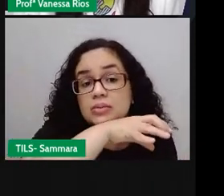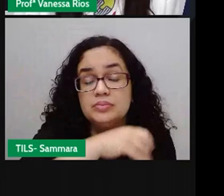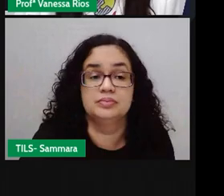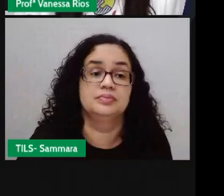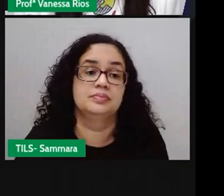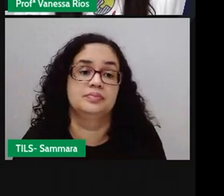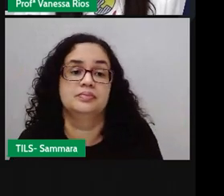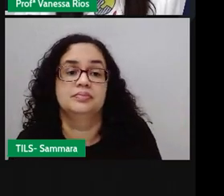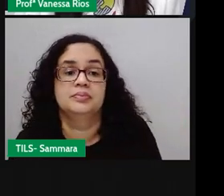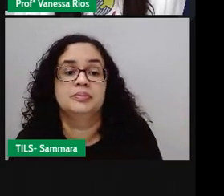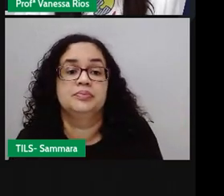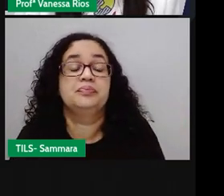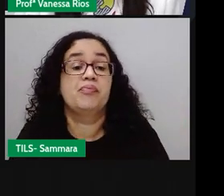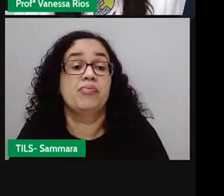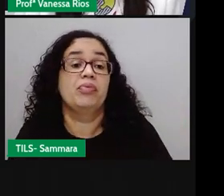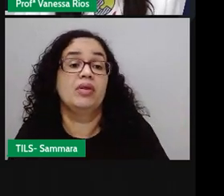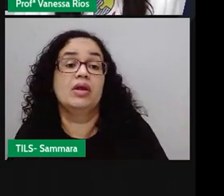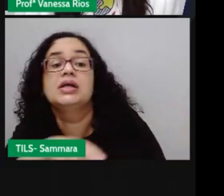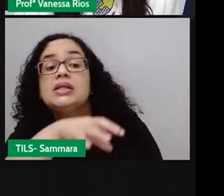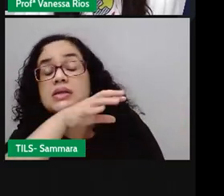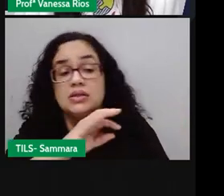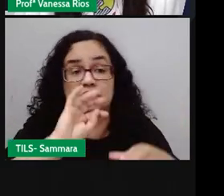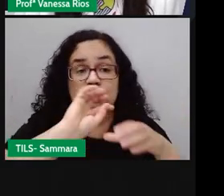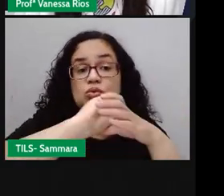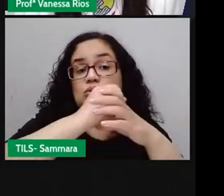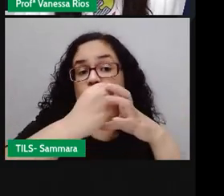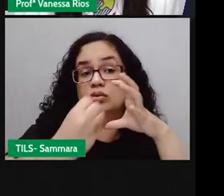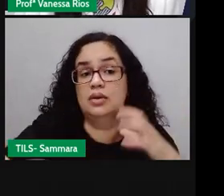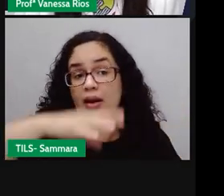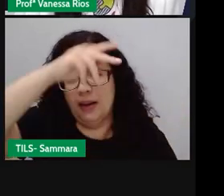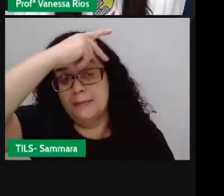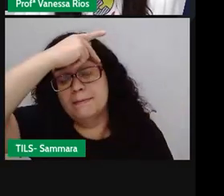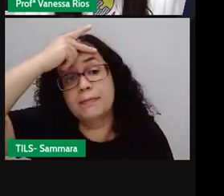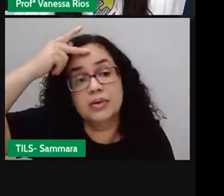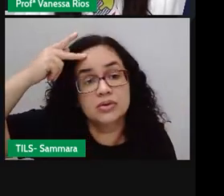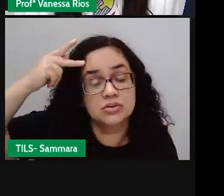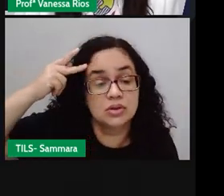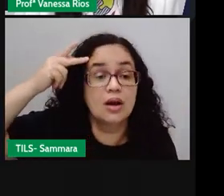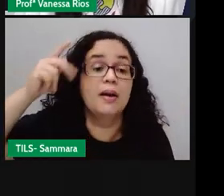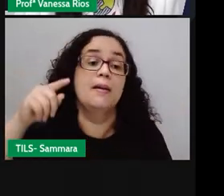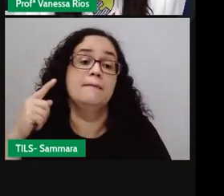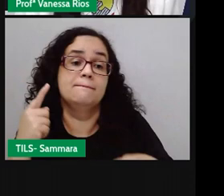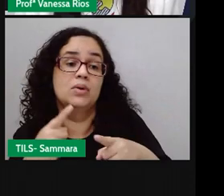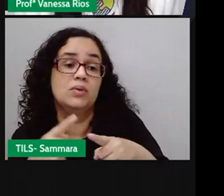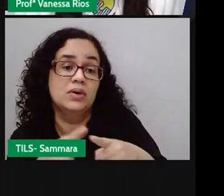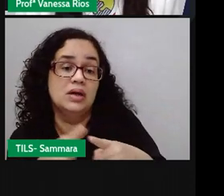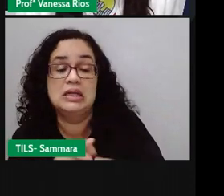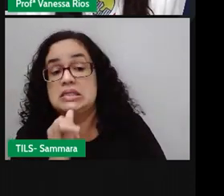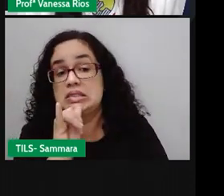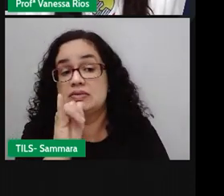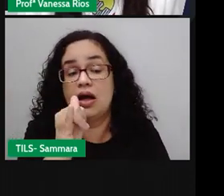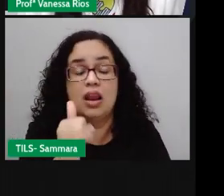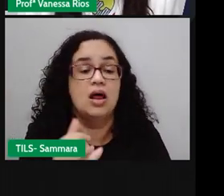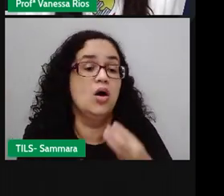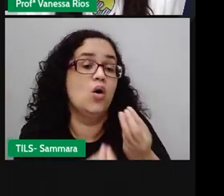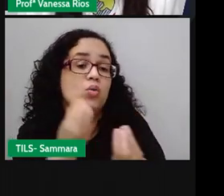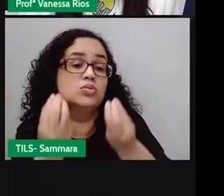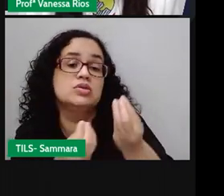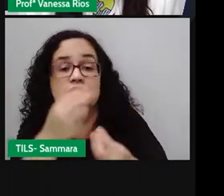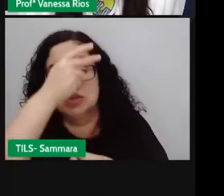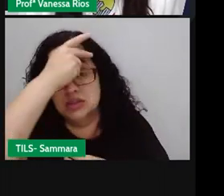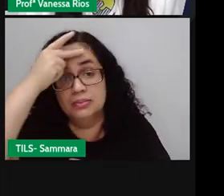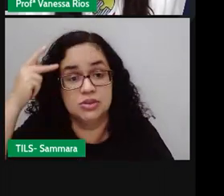E esses animais, eles têm características de pessoas, porque eles falam e eles agem como se fossem pessoas.